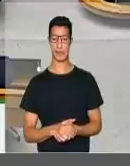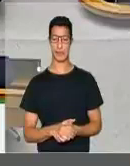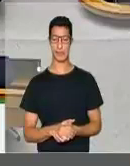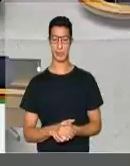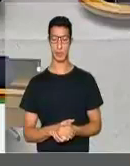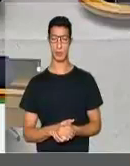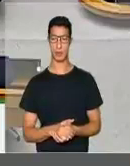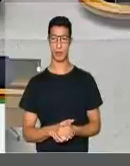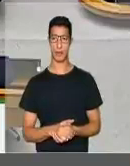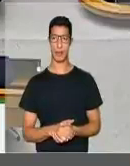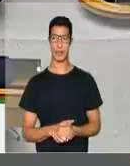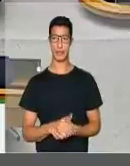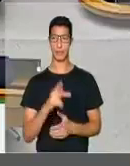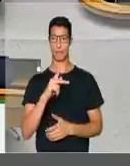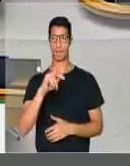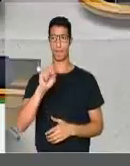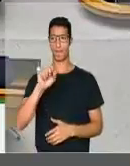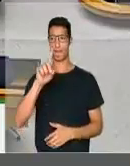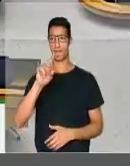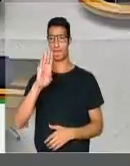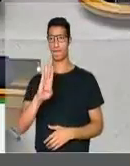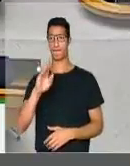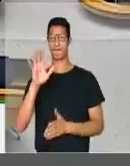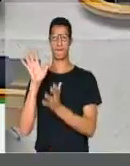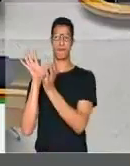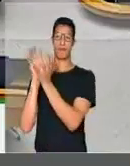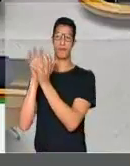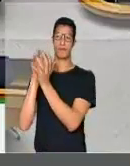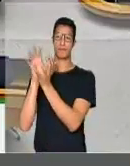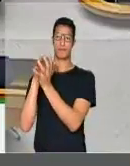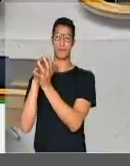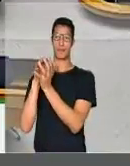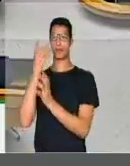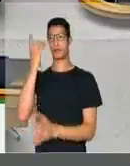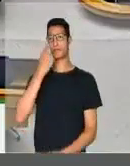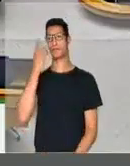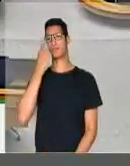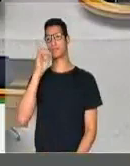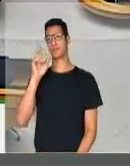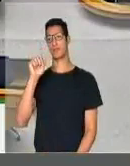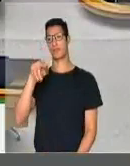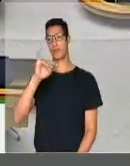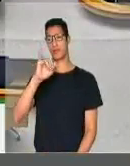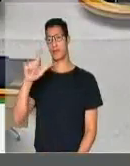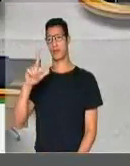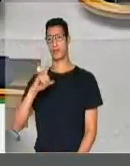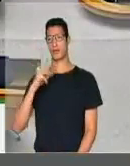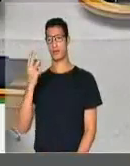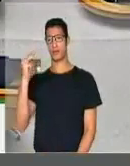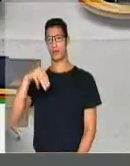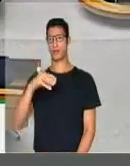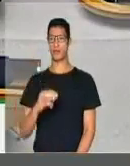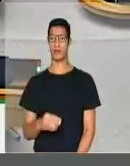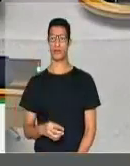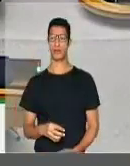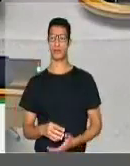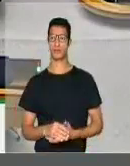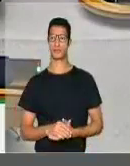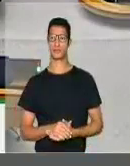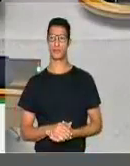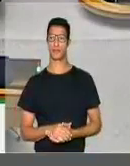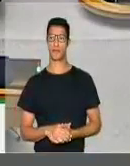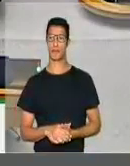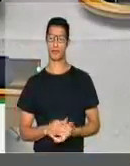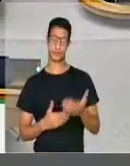Obrigado, nobre deputado. Pelo PSDB de Pernambuco, nobre deputado Daniel Coelho, Vossa Excelência, tem três minutos na tribuna.